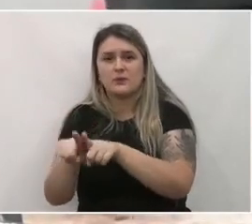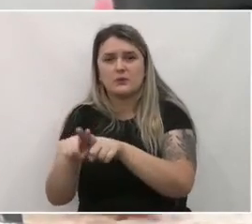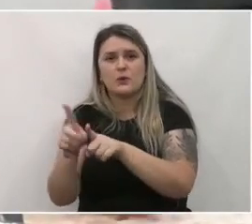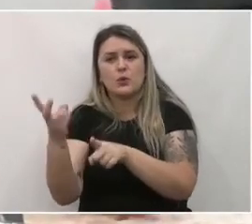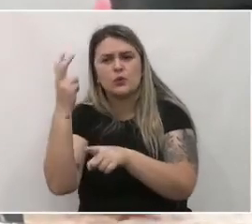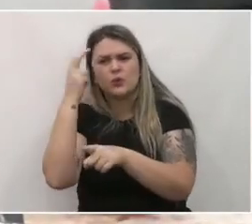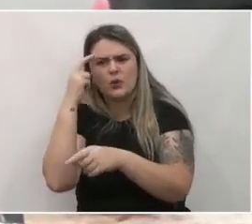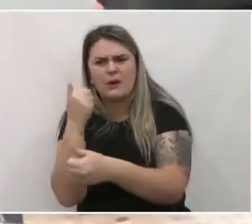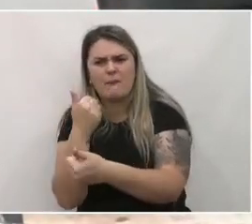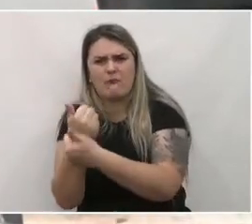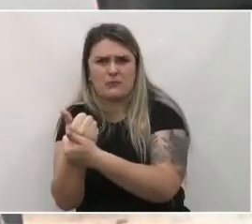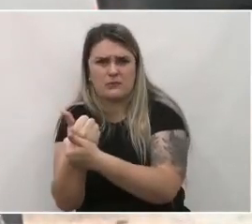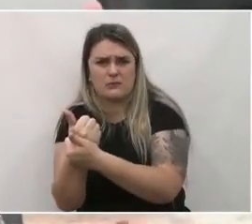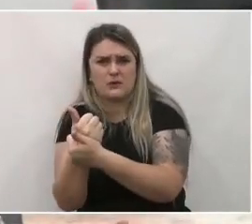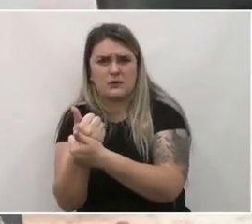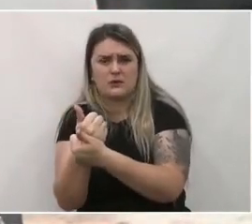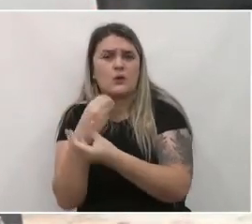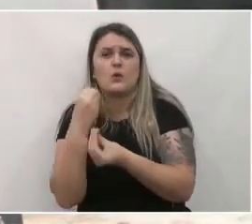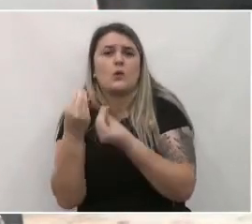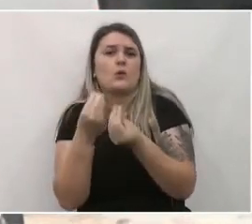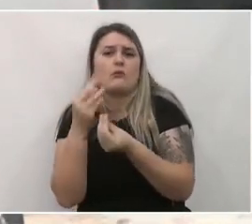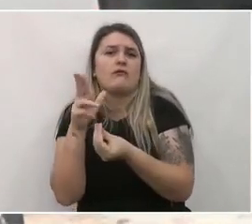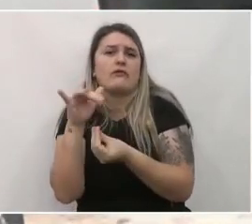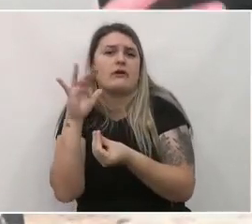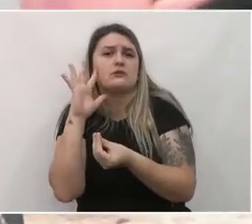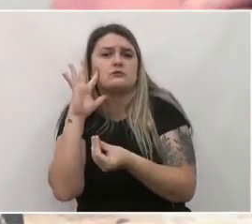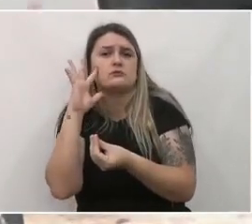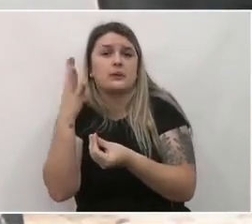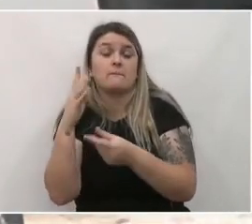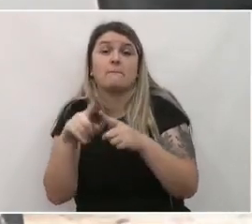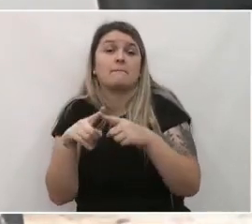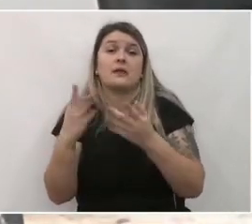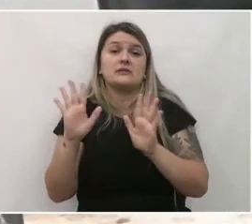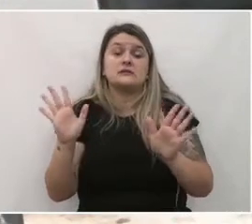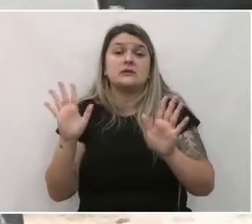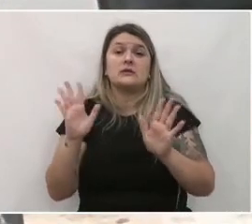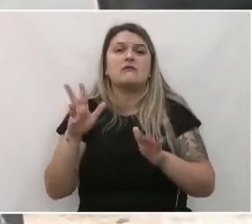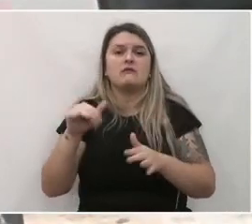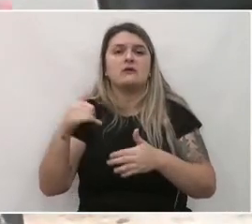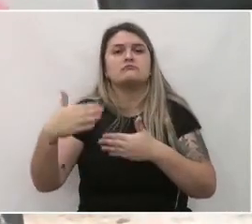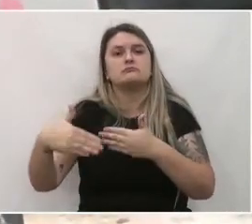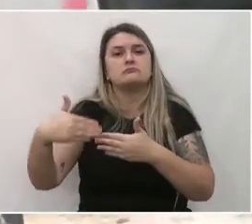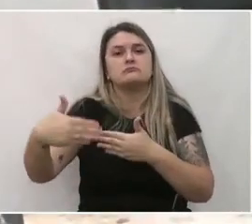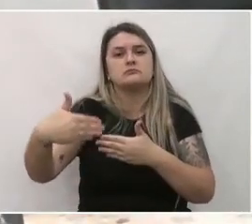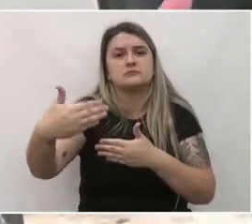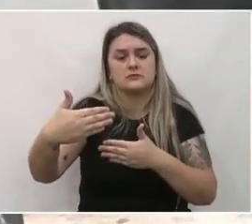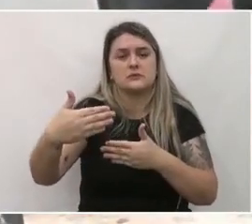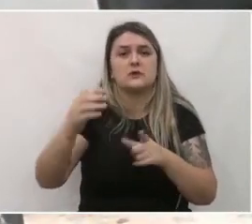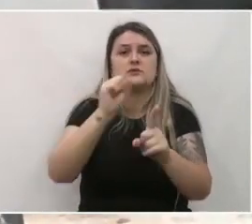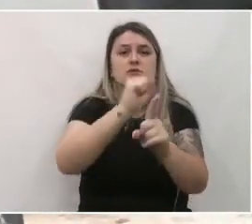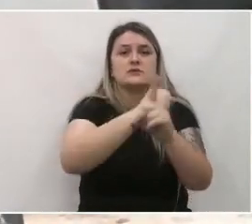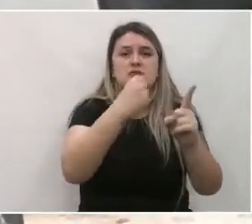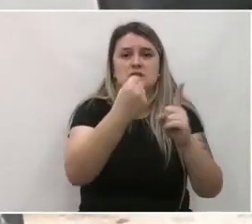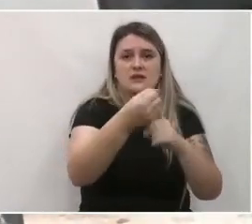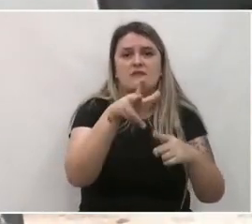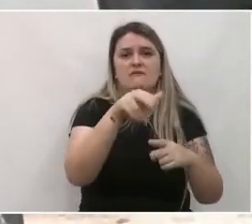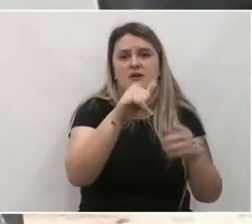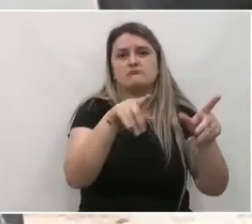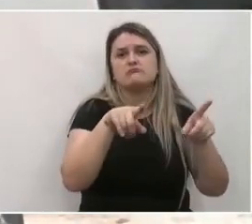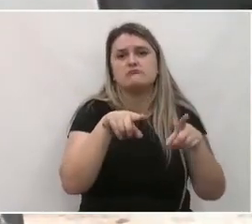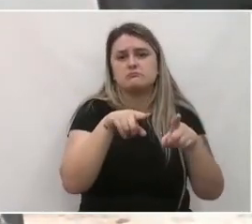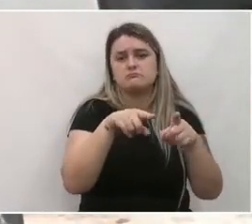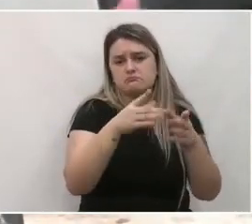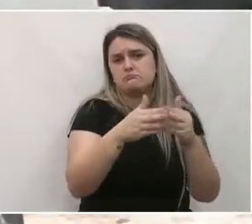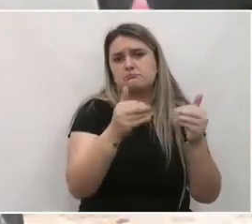estar próximo e como a gente vai resolver isso. Mas, enfim, vamos caminhando, então vai partir da sociedade as reivindicações para